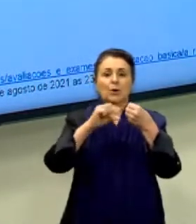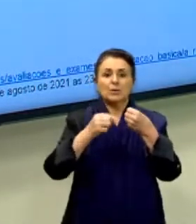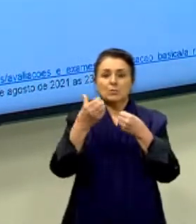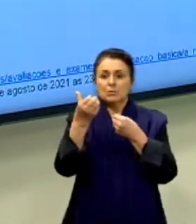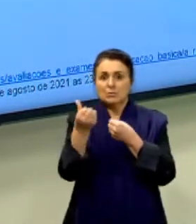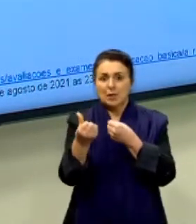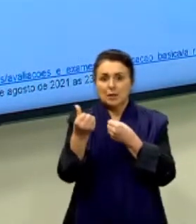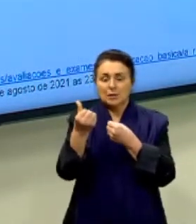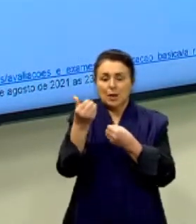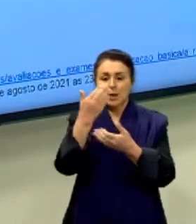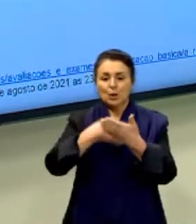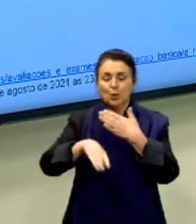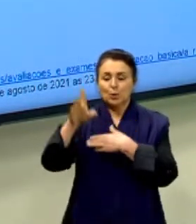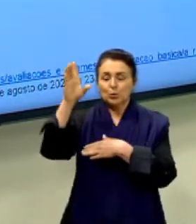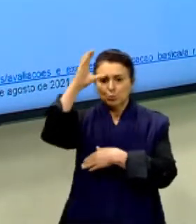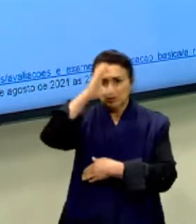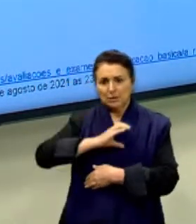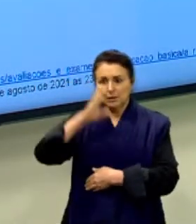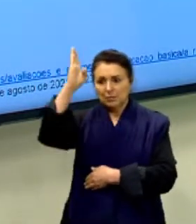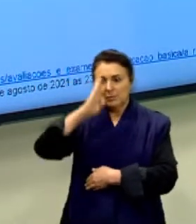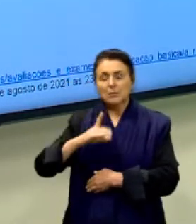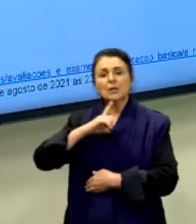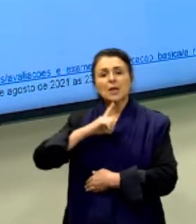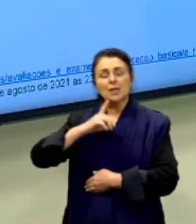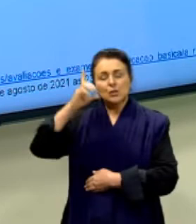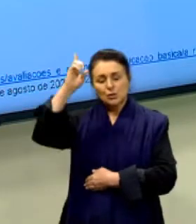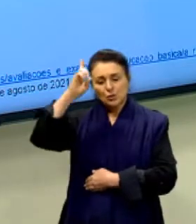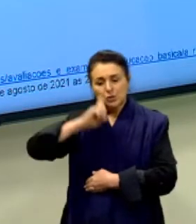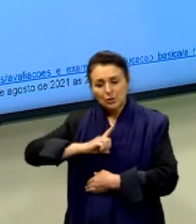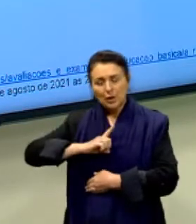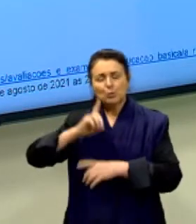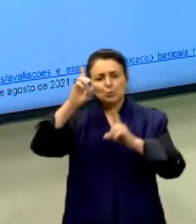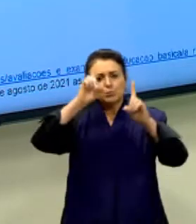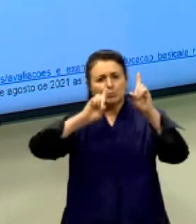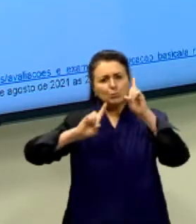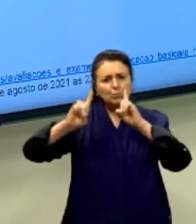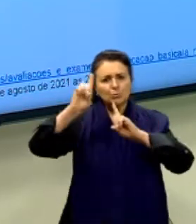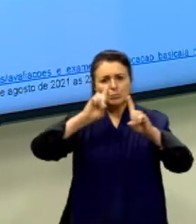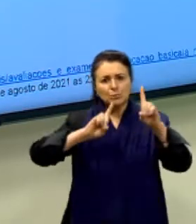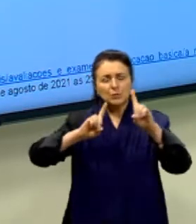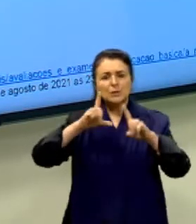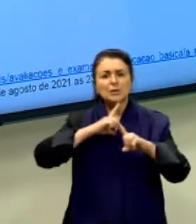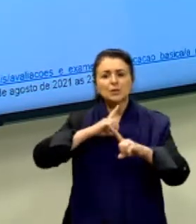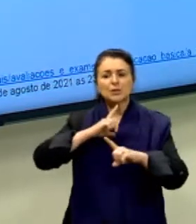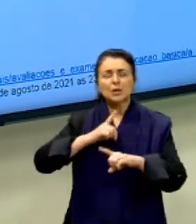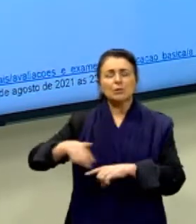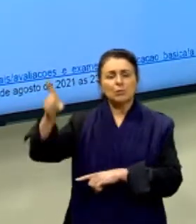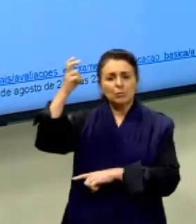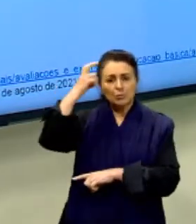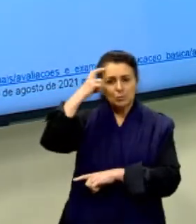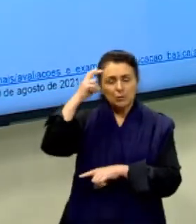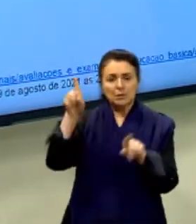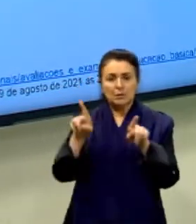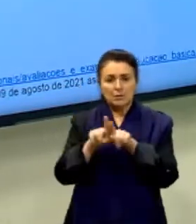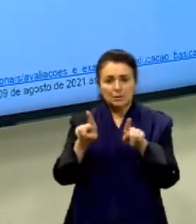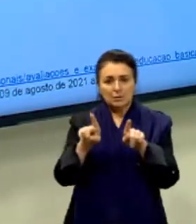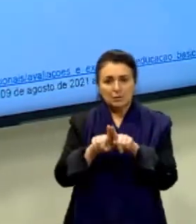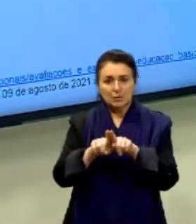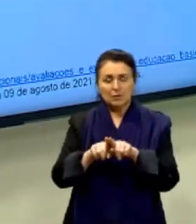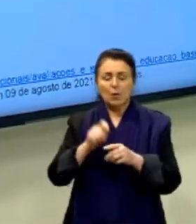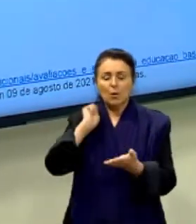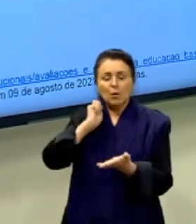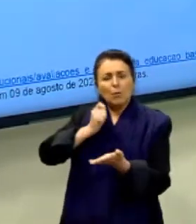Todo cidadão brasileiro tem direito ao lazer e, além disso, tem direito à cultura. Então, cara, é